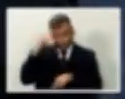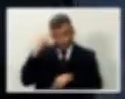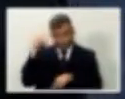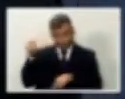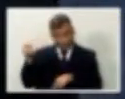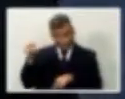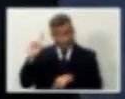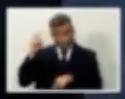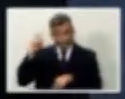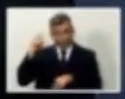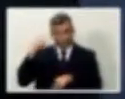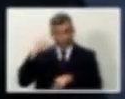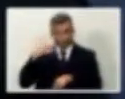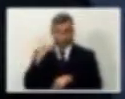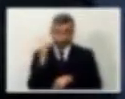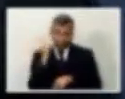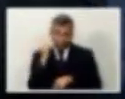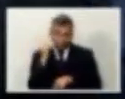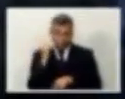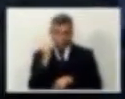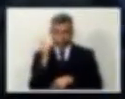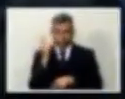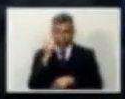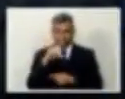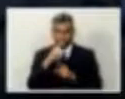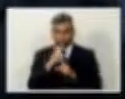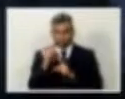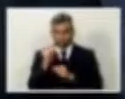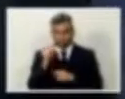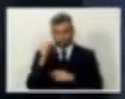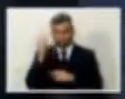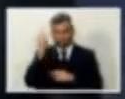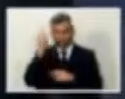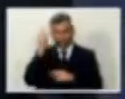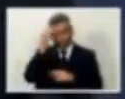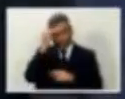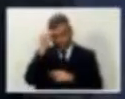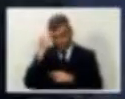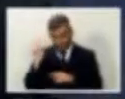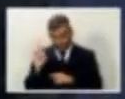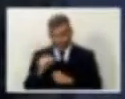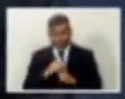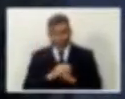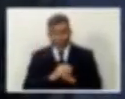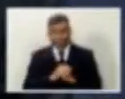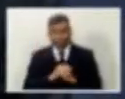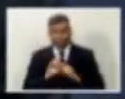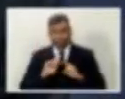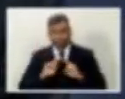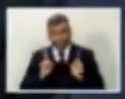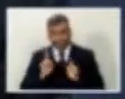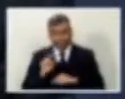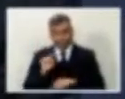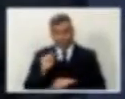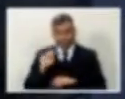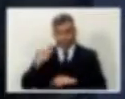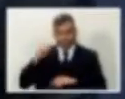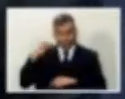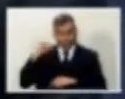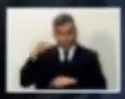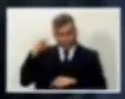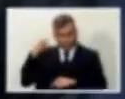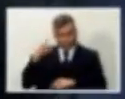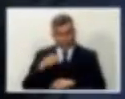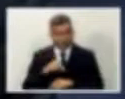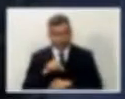ele foi atingido ali mais como candidato do que como prefeito, porque o próprio Goldman disse que ele se dedica mais à candidatura do que à prefeitura.